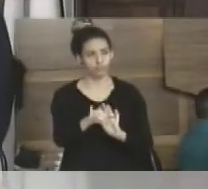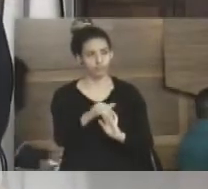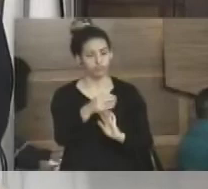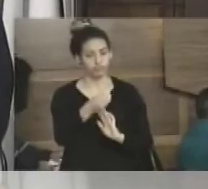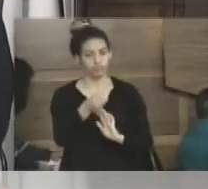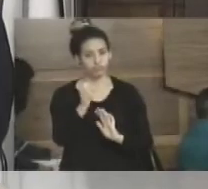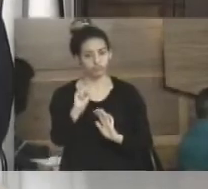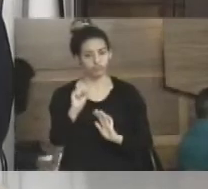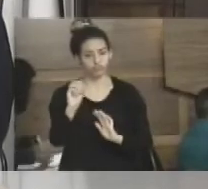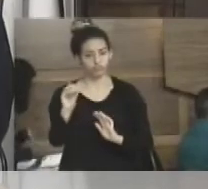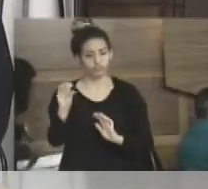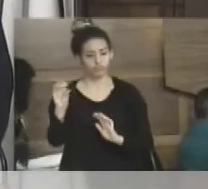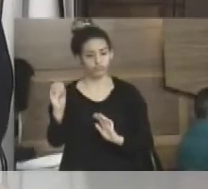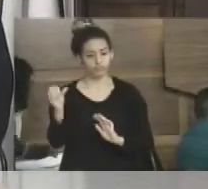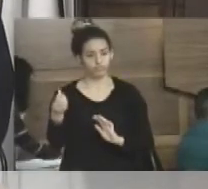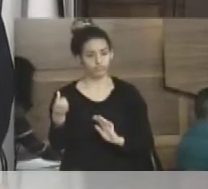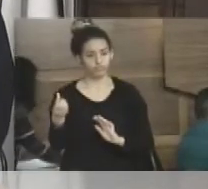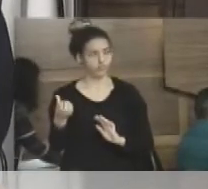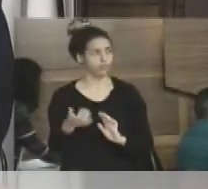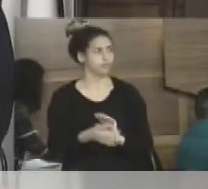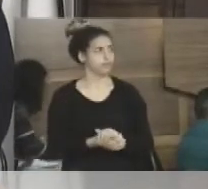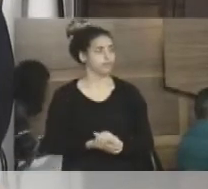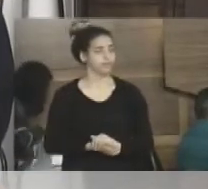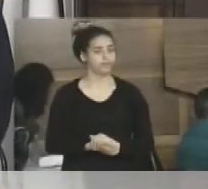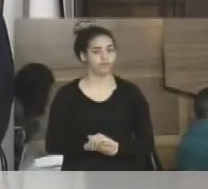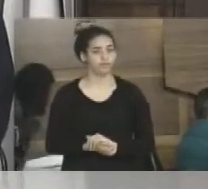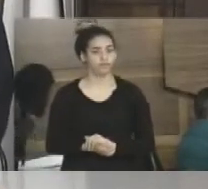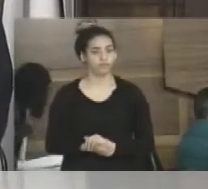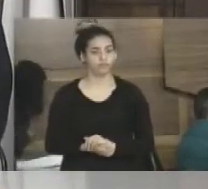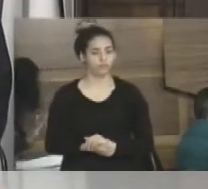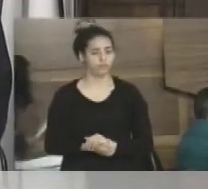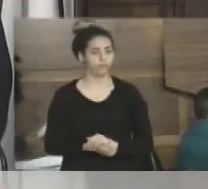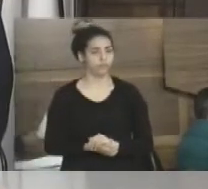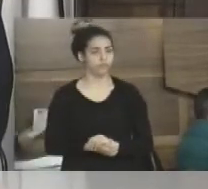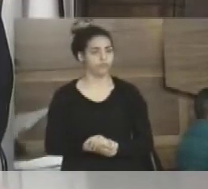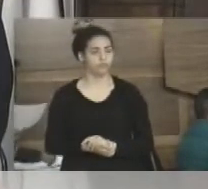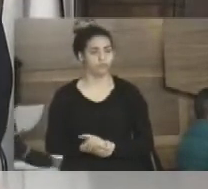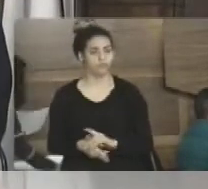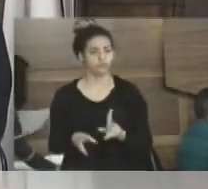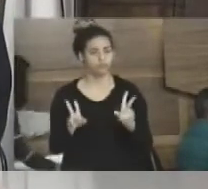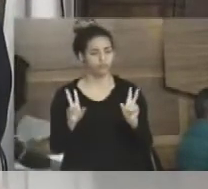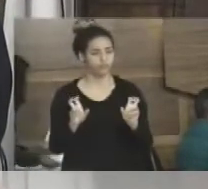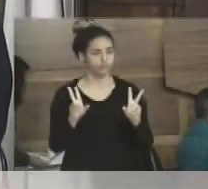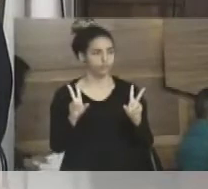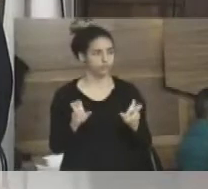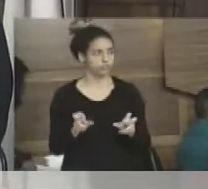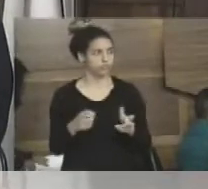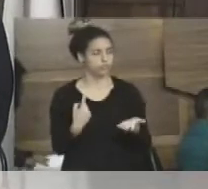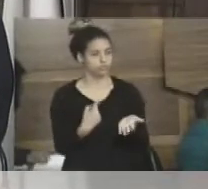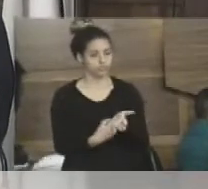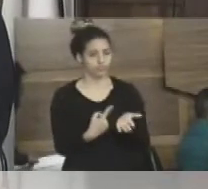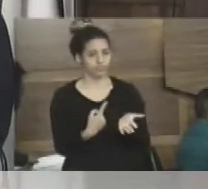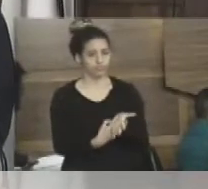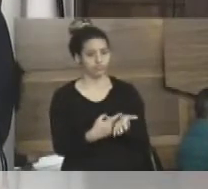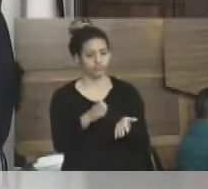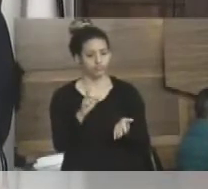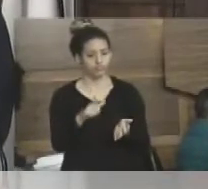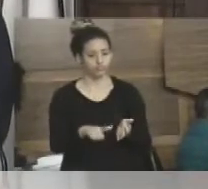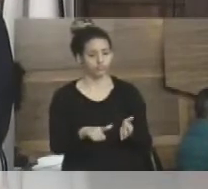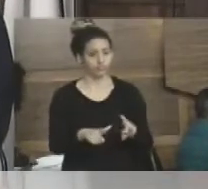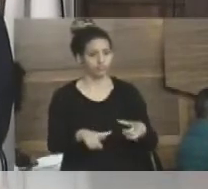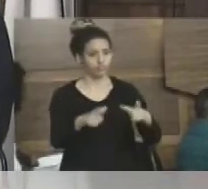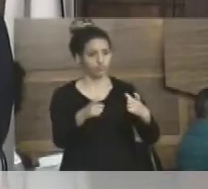de 93. Objeto. O objeto do presente contrato é a